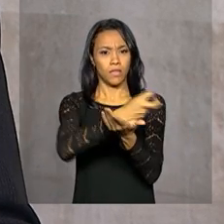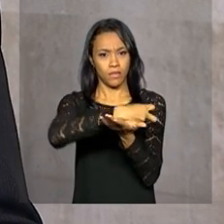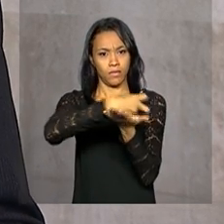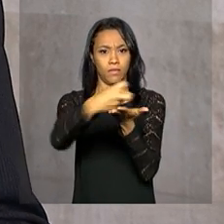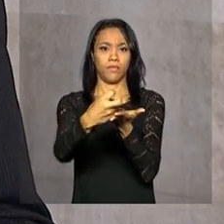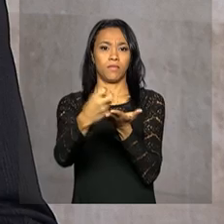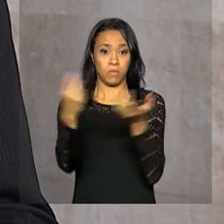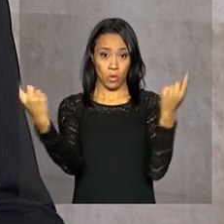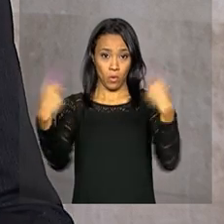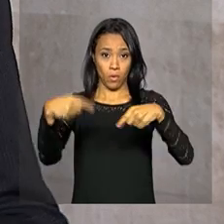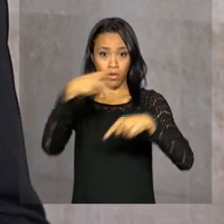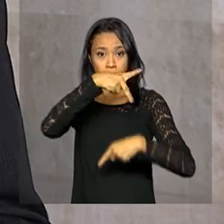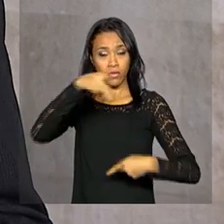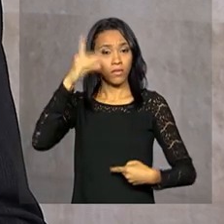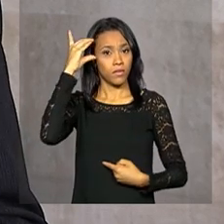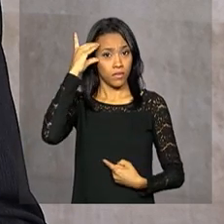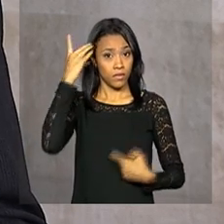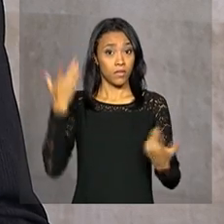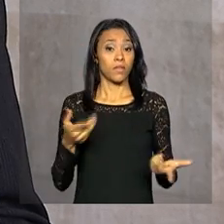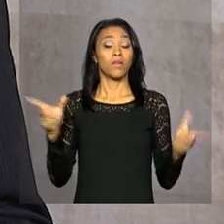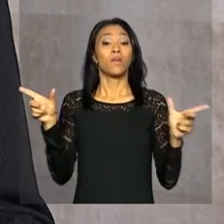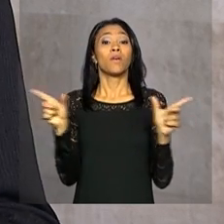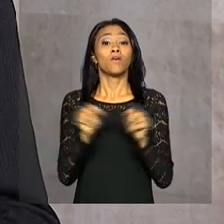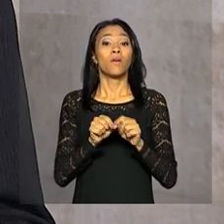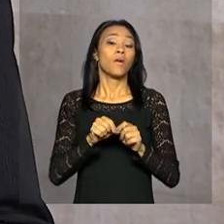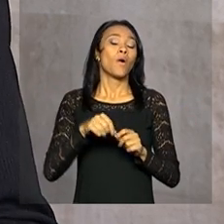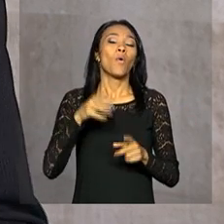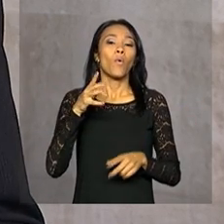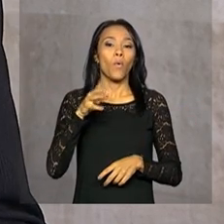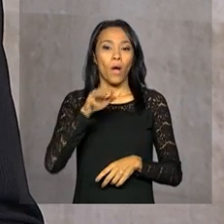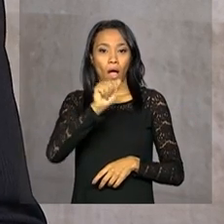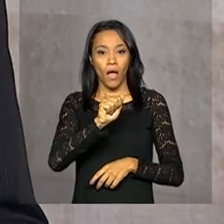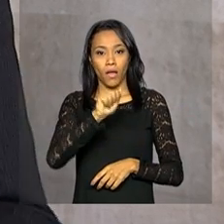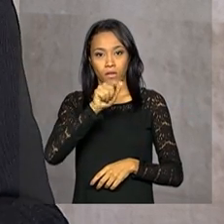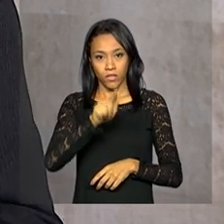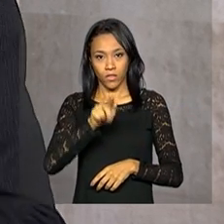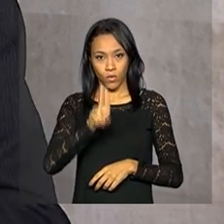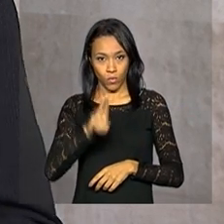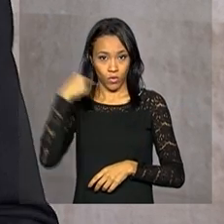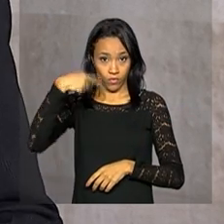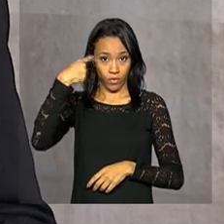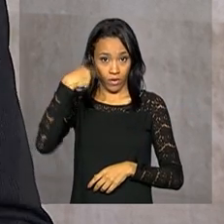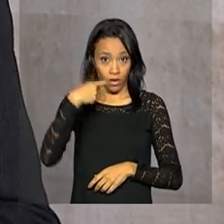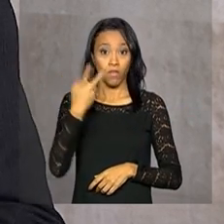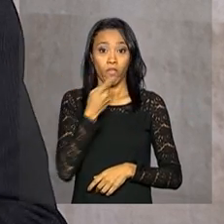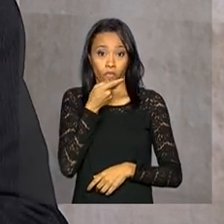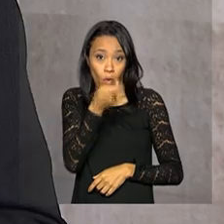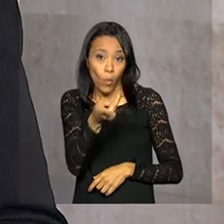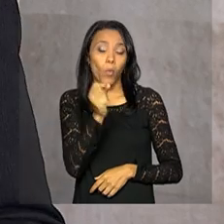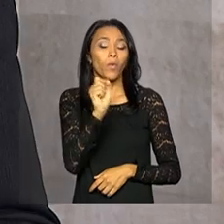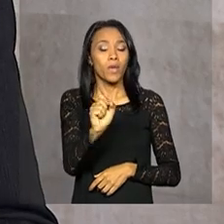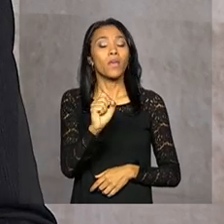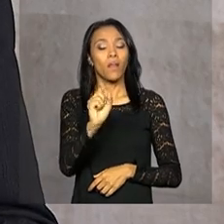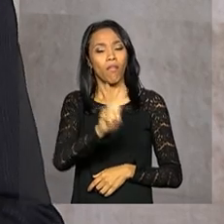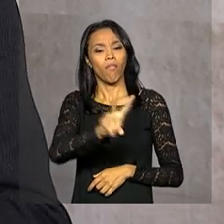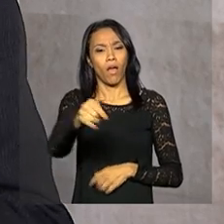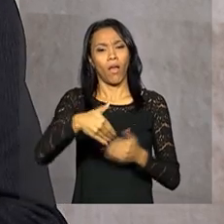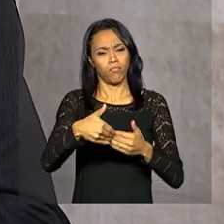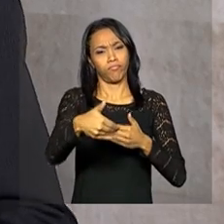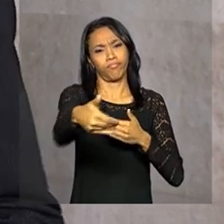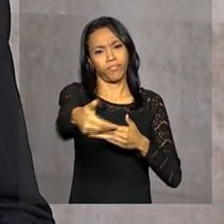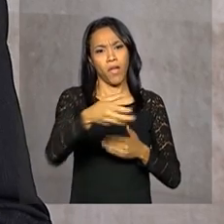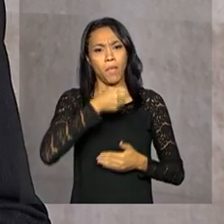presidenta Dilma Rousseff, o advogado-geral da União, ministro José Eduardo Cardoso, afirmou que Dilma Rousseff deve se manifestar